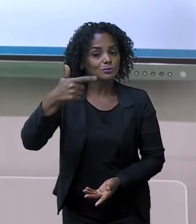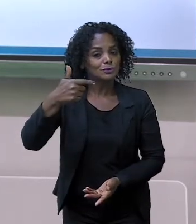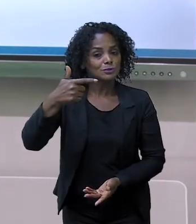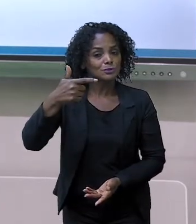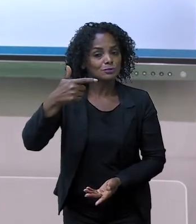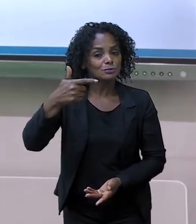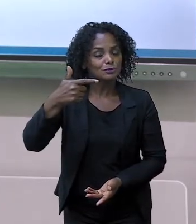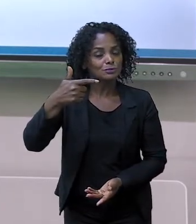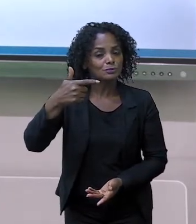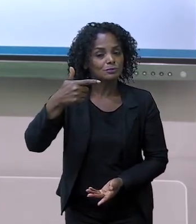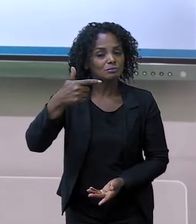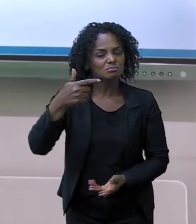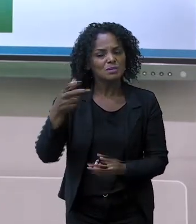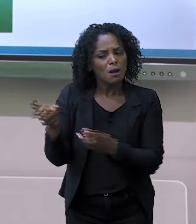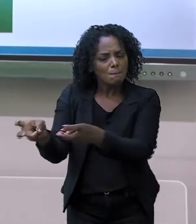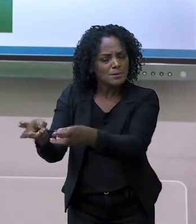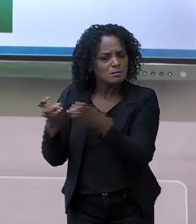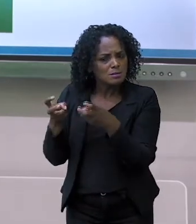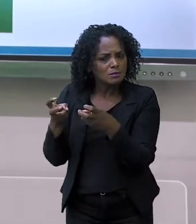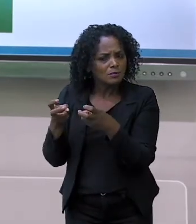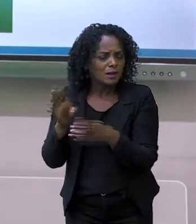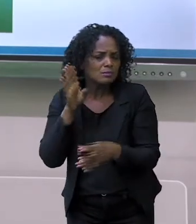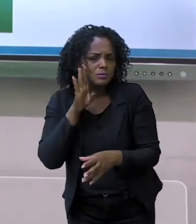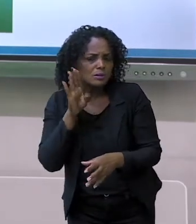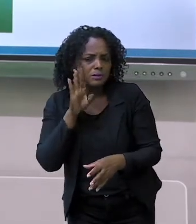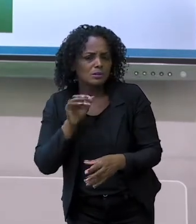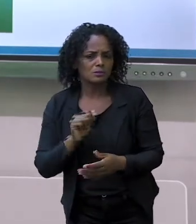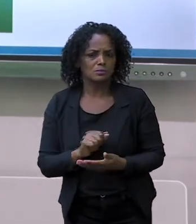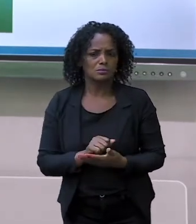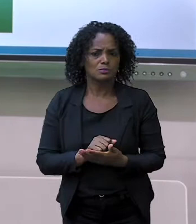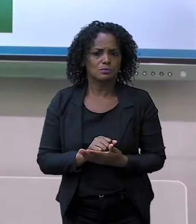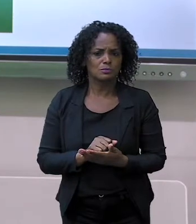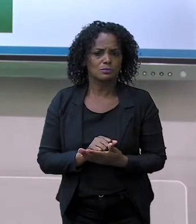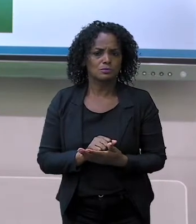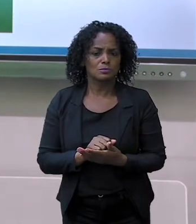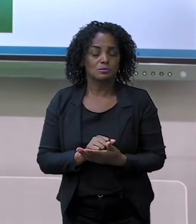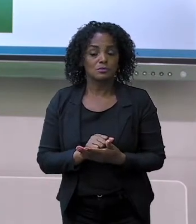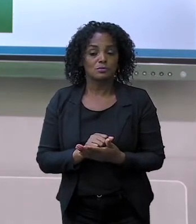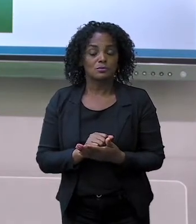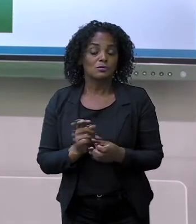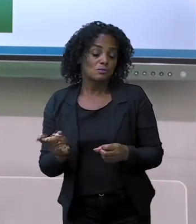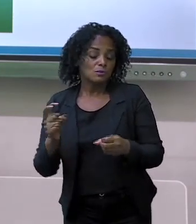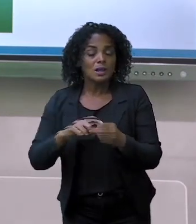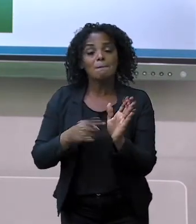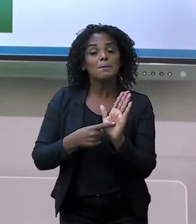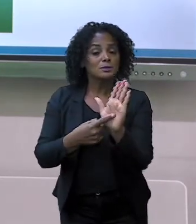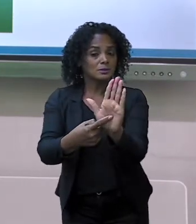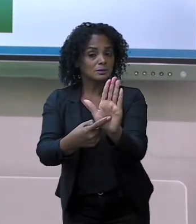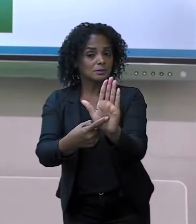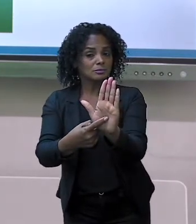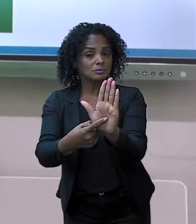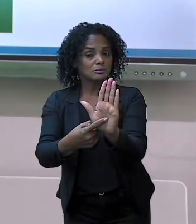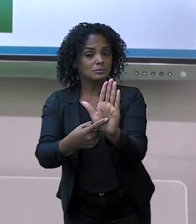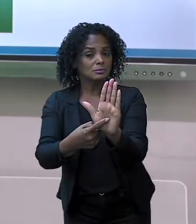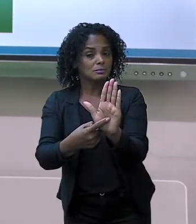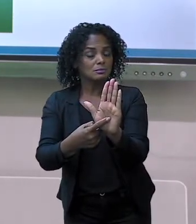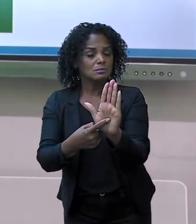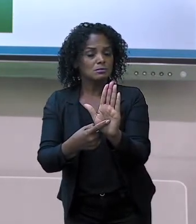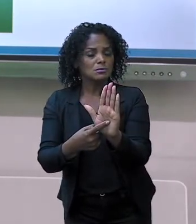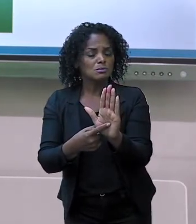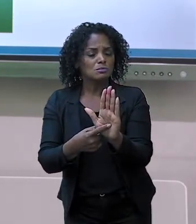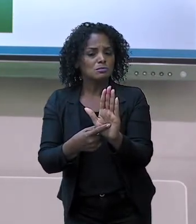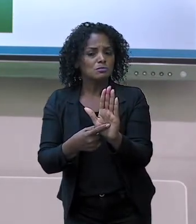vocês viram que legal? Deixa eu voltar aqui só um pouquinho. Se eu colocar aqui mais um número aqui,